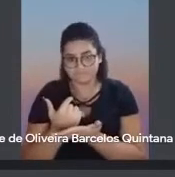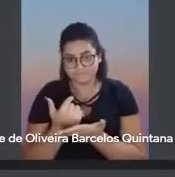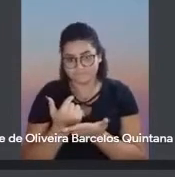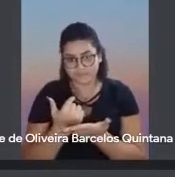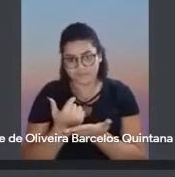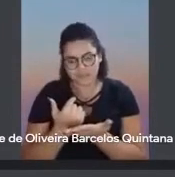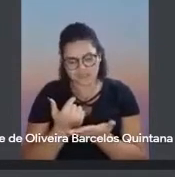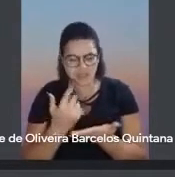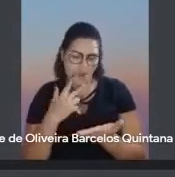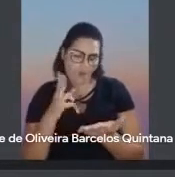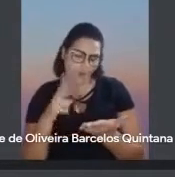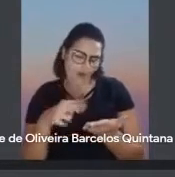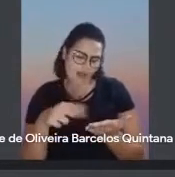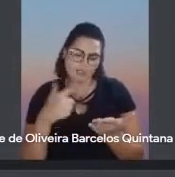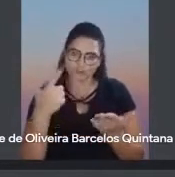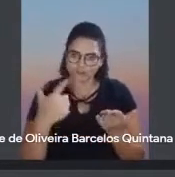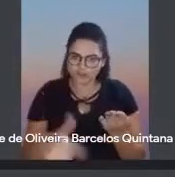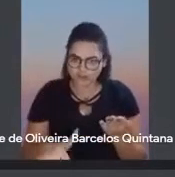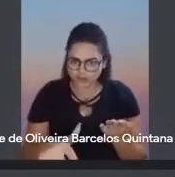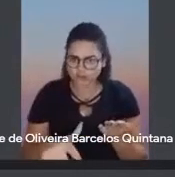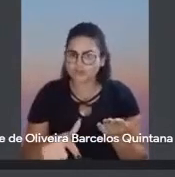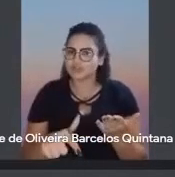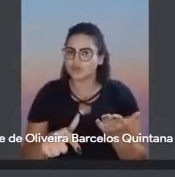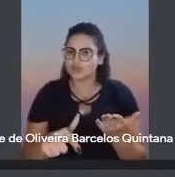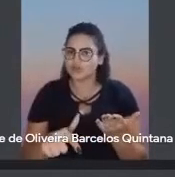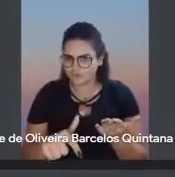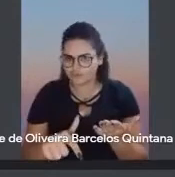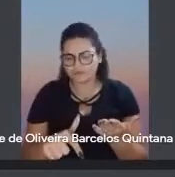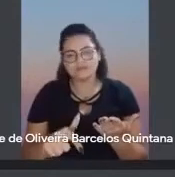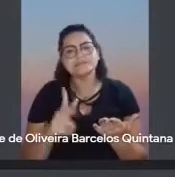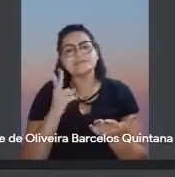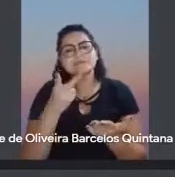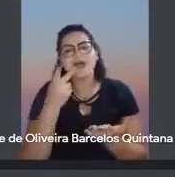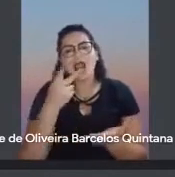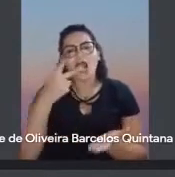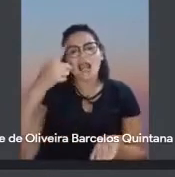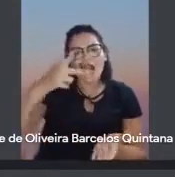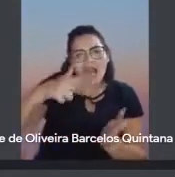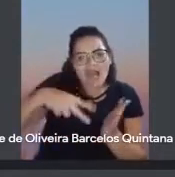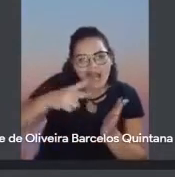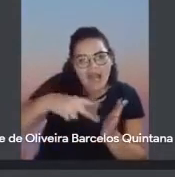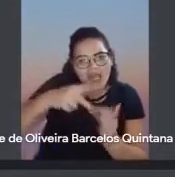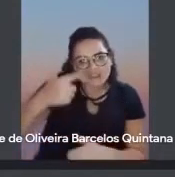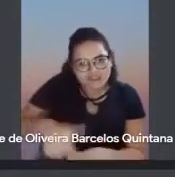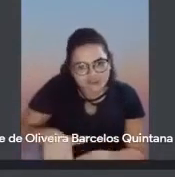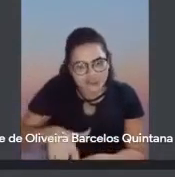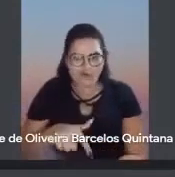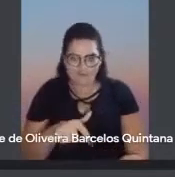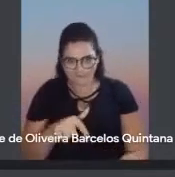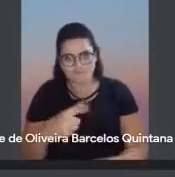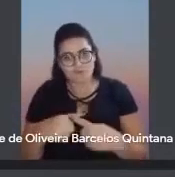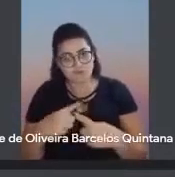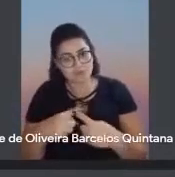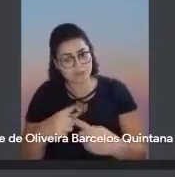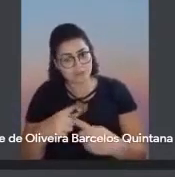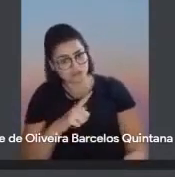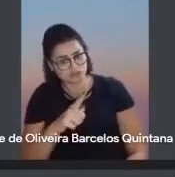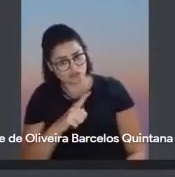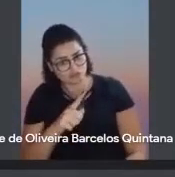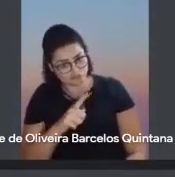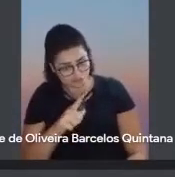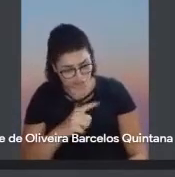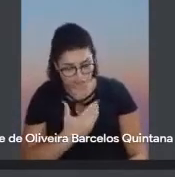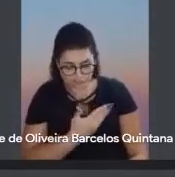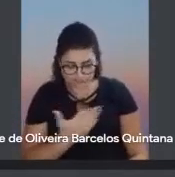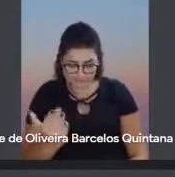estou relendo. A gente nunca diz estou lendo, a gente diz sempre assim, estou relendo, né? É uma obra que está aí, né, sendo relida,